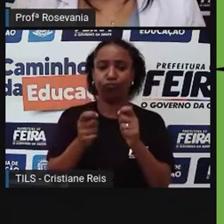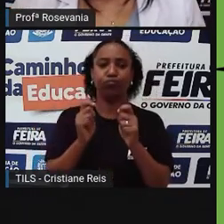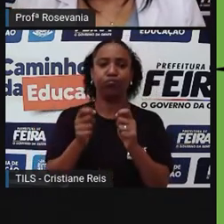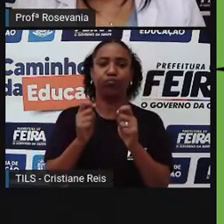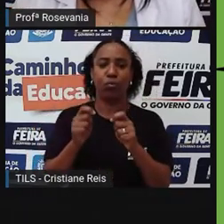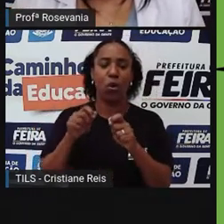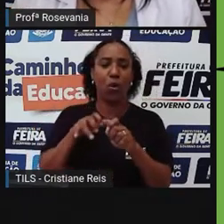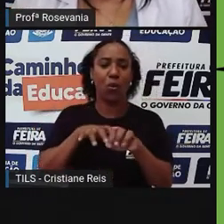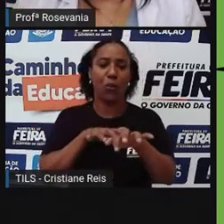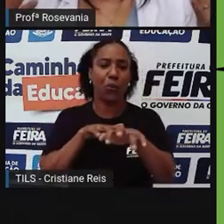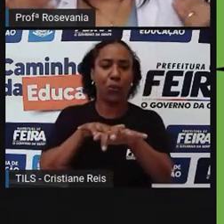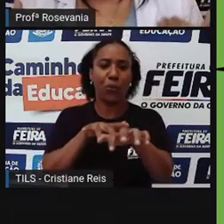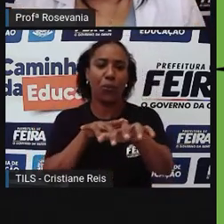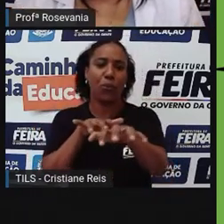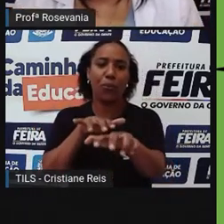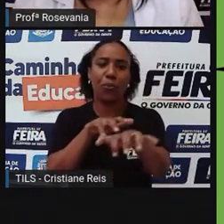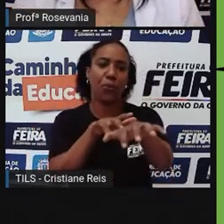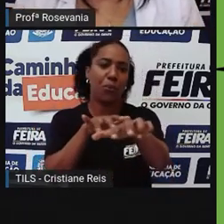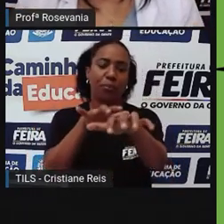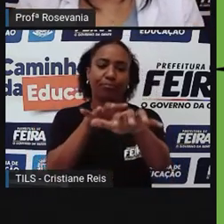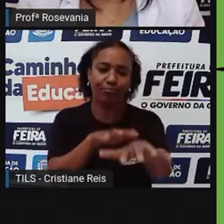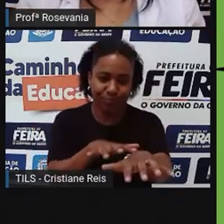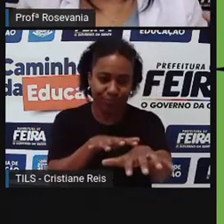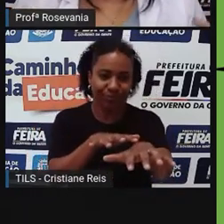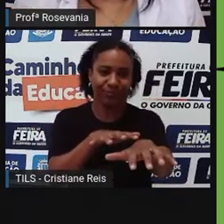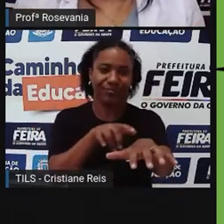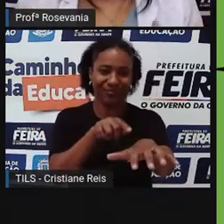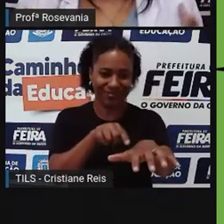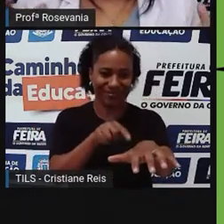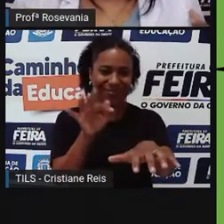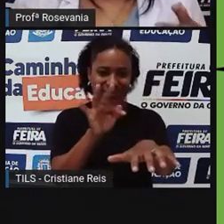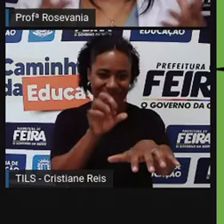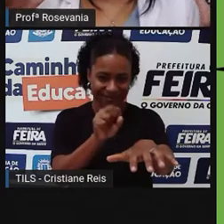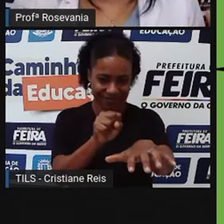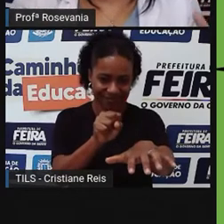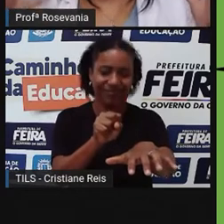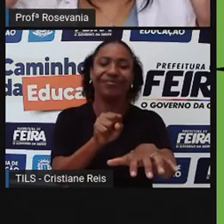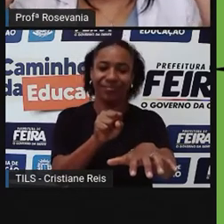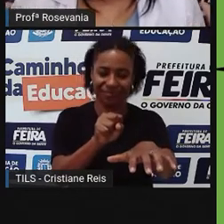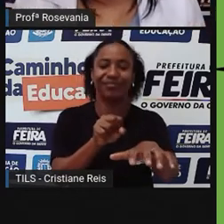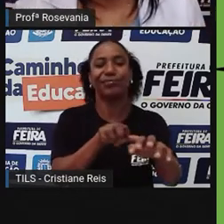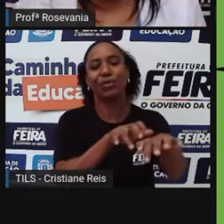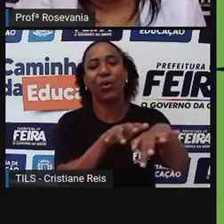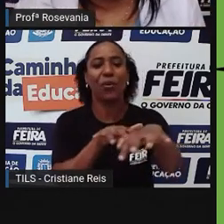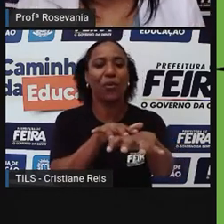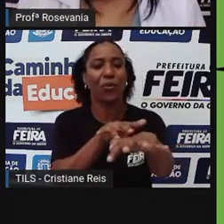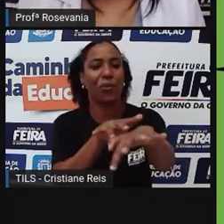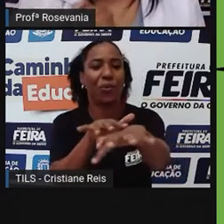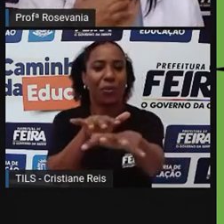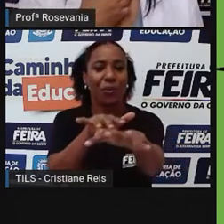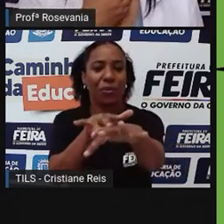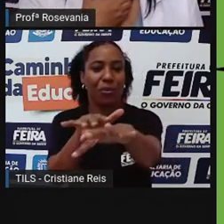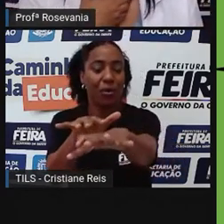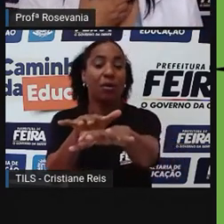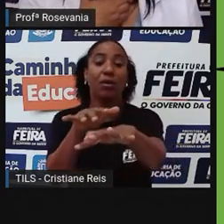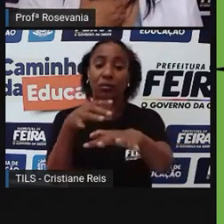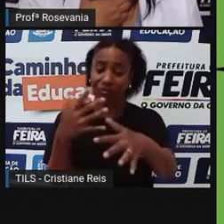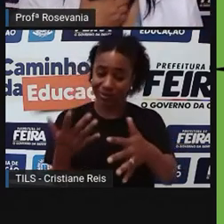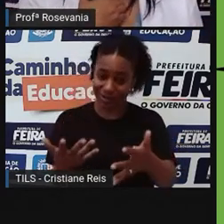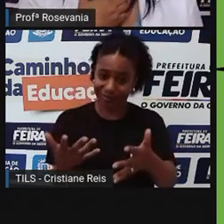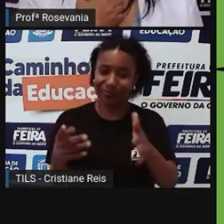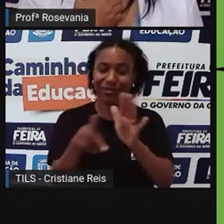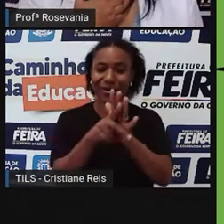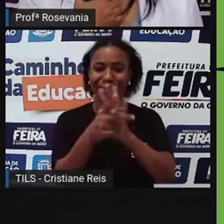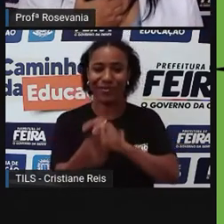e que foram parando aqui, foram formando, né? Todas essas vilas, esse povoado, e aí veio chegando a essa característica do